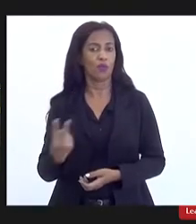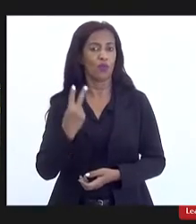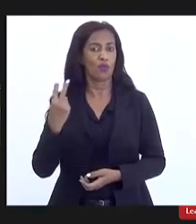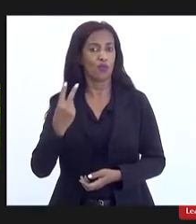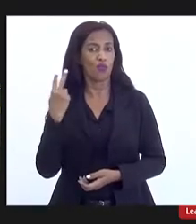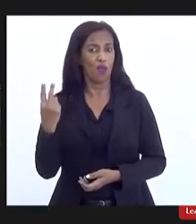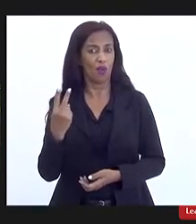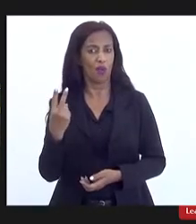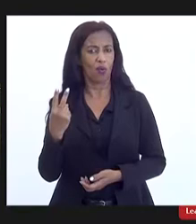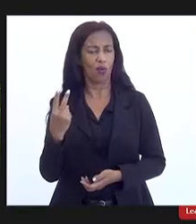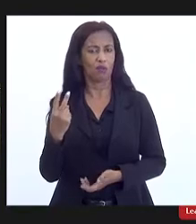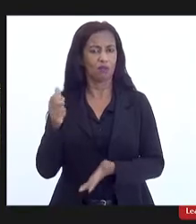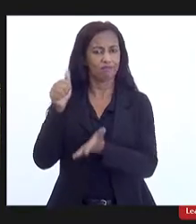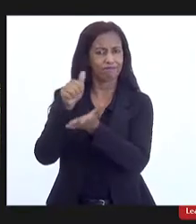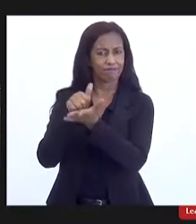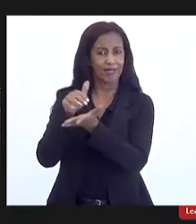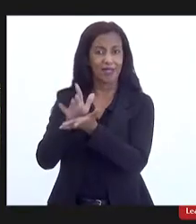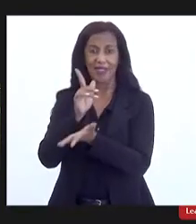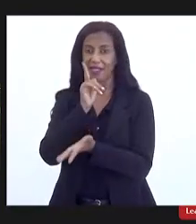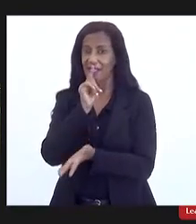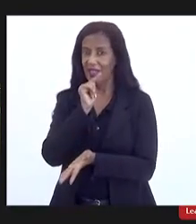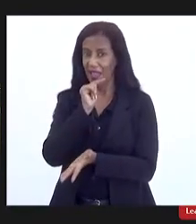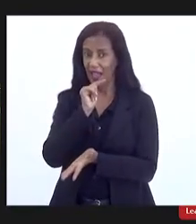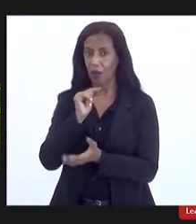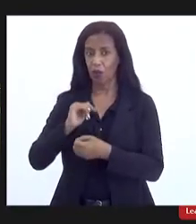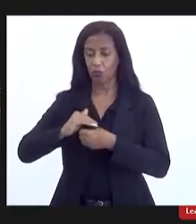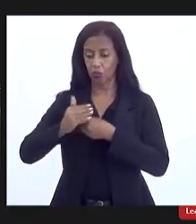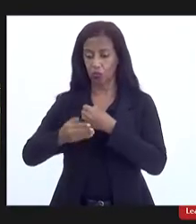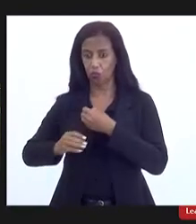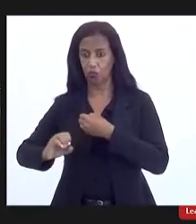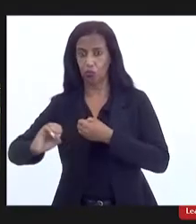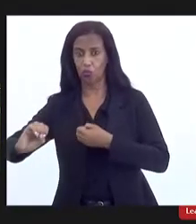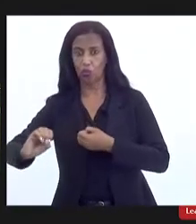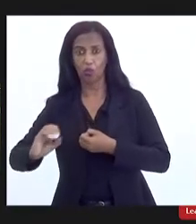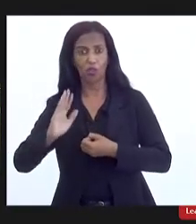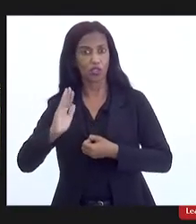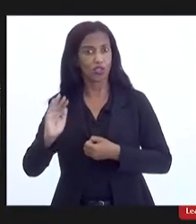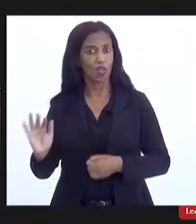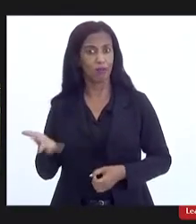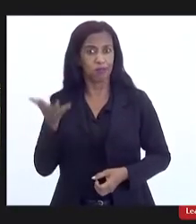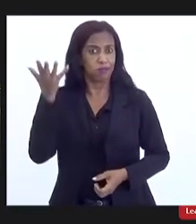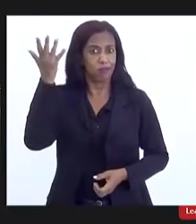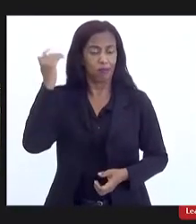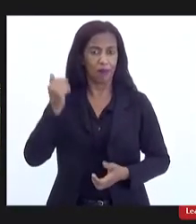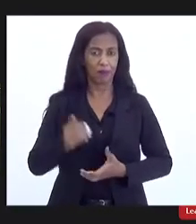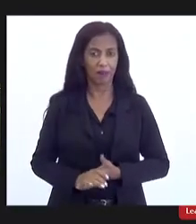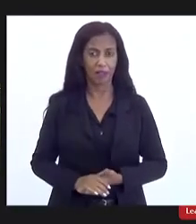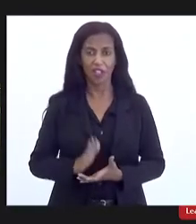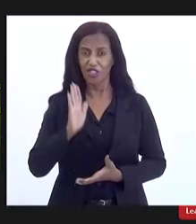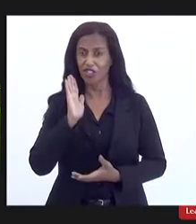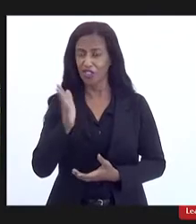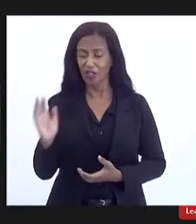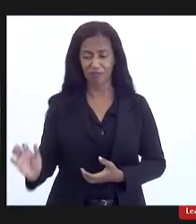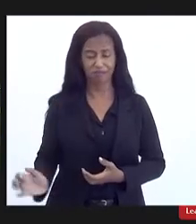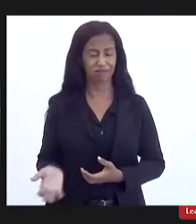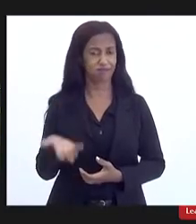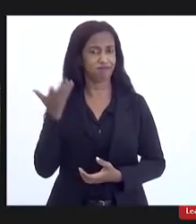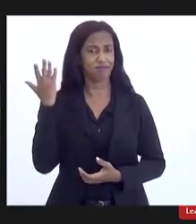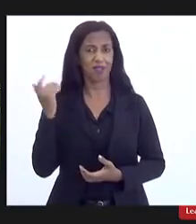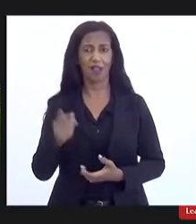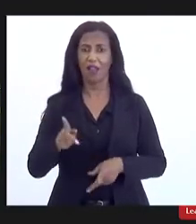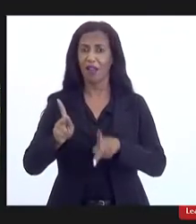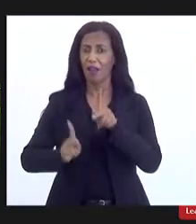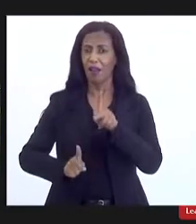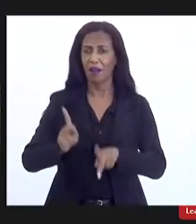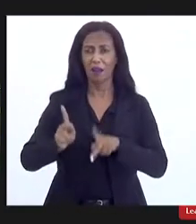da tarifa da água e do saneamento básico já aumentou, deputada Mônica. Já aumentou. A